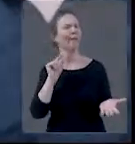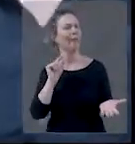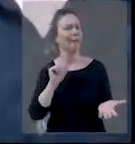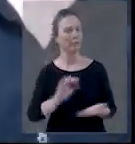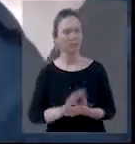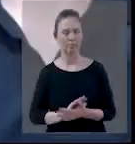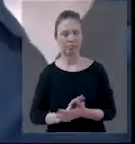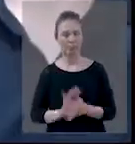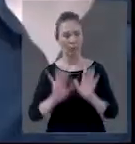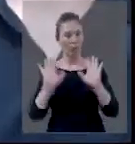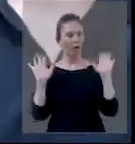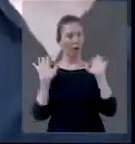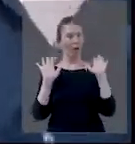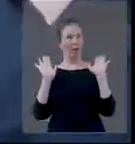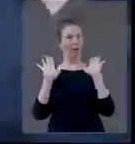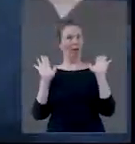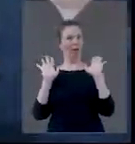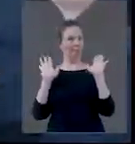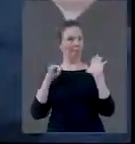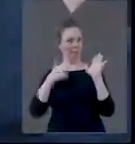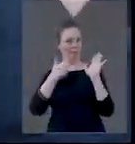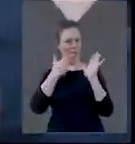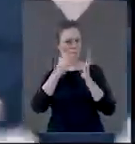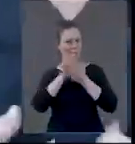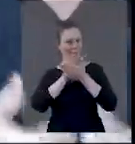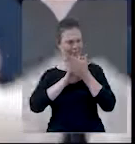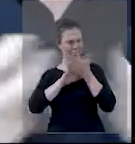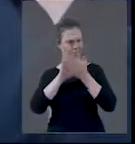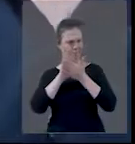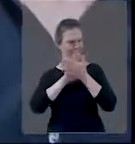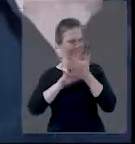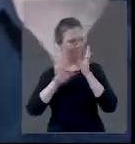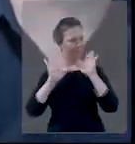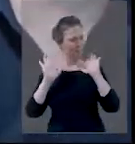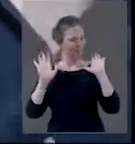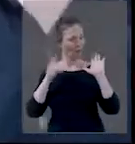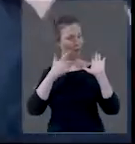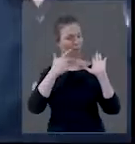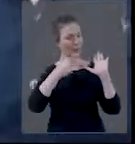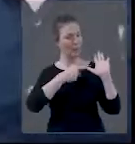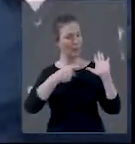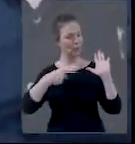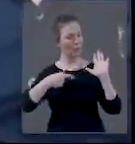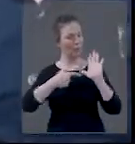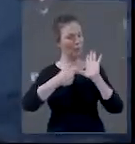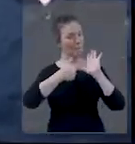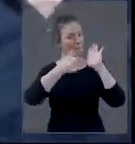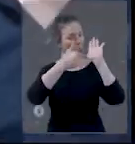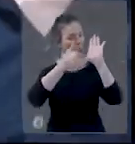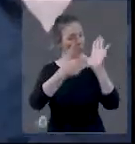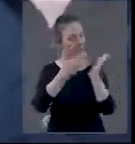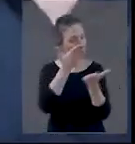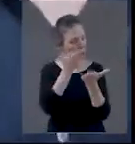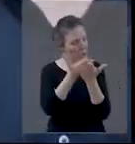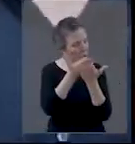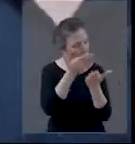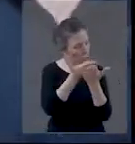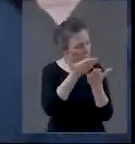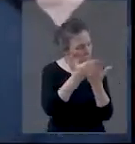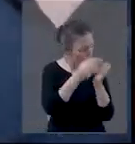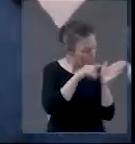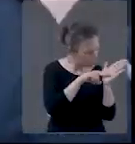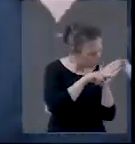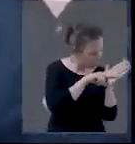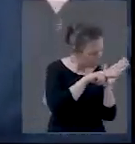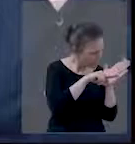Era só uma ilustração, É, não, não, não. E eu não falei que o pastor queria se aparecer. Eu falei que o pastor queria mostrar que ele